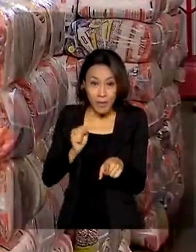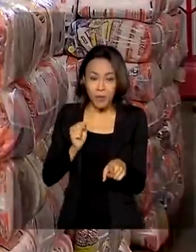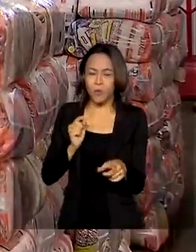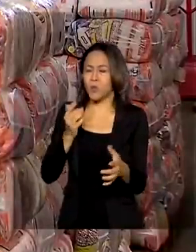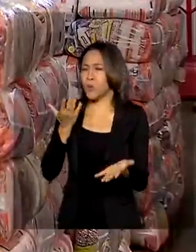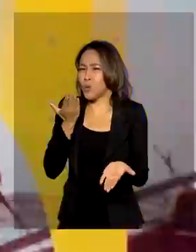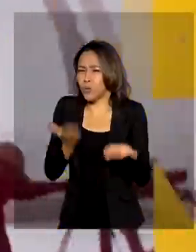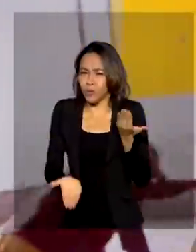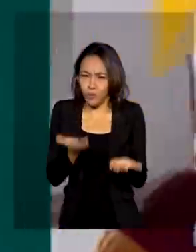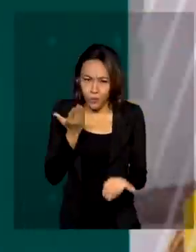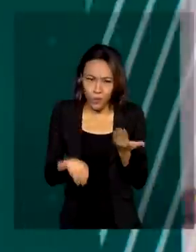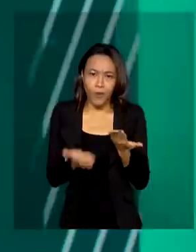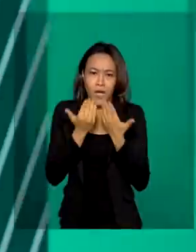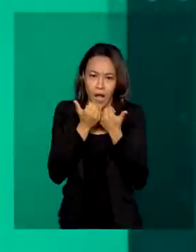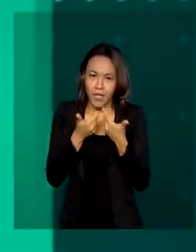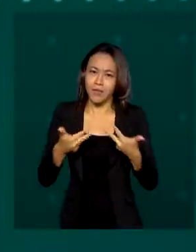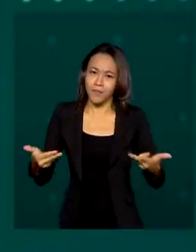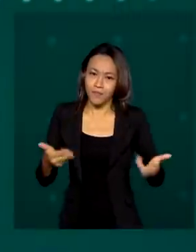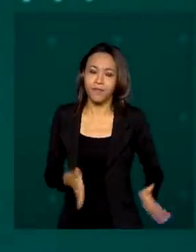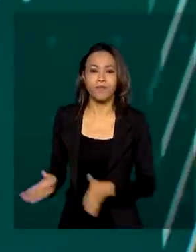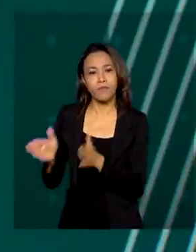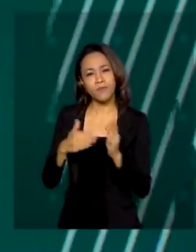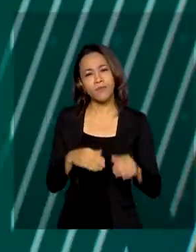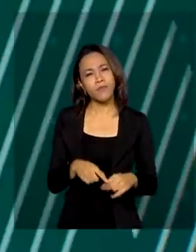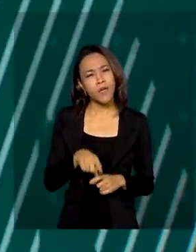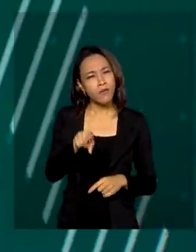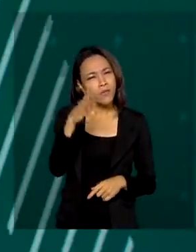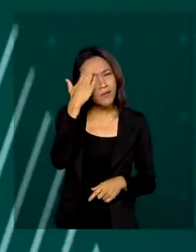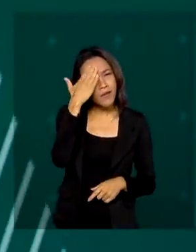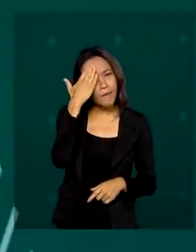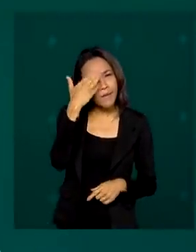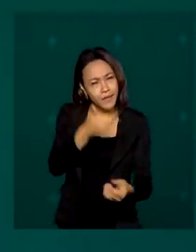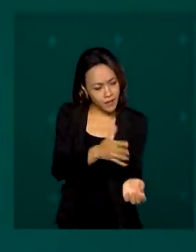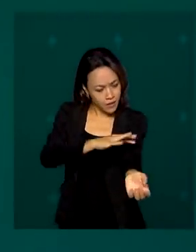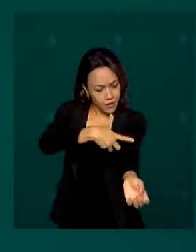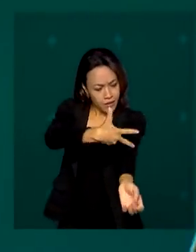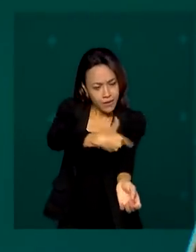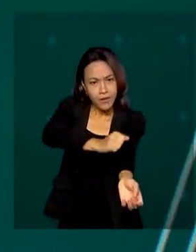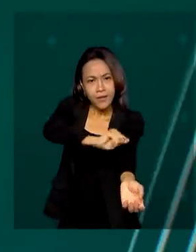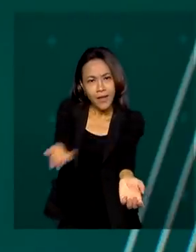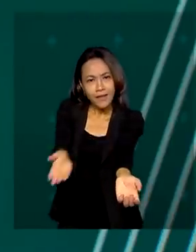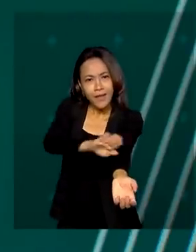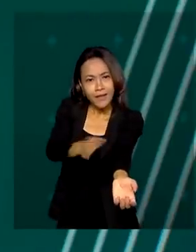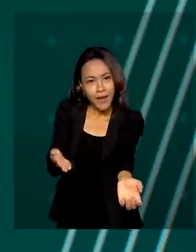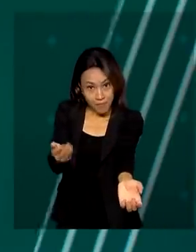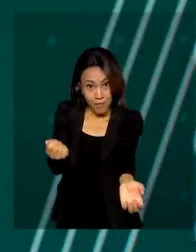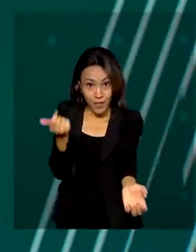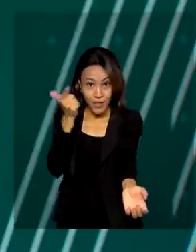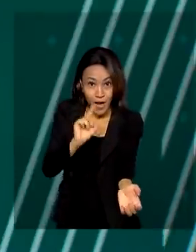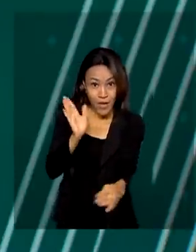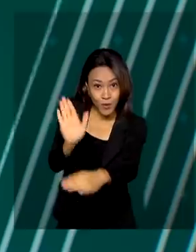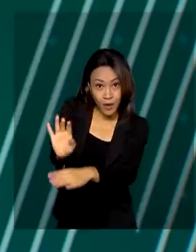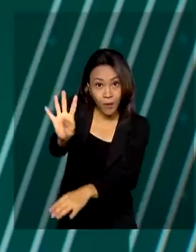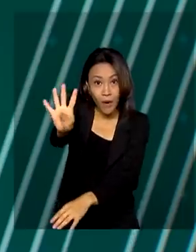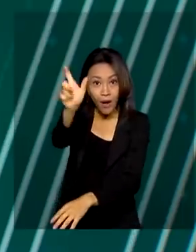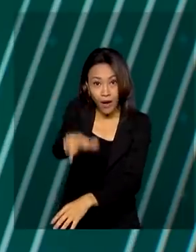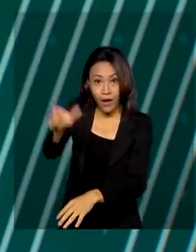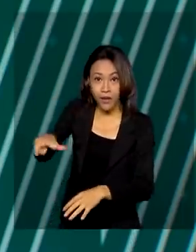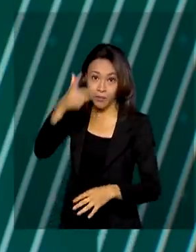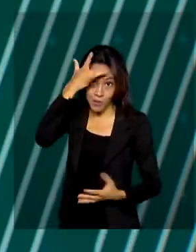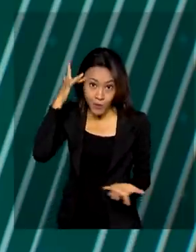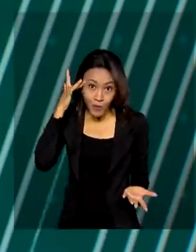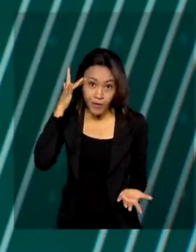alimentos. Você sabia que ao doar sangue você pode salvar até 4 vidas? Para